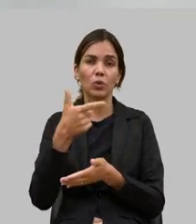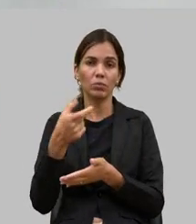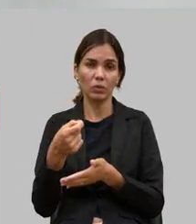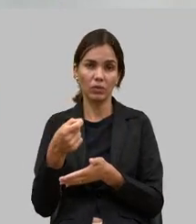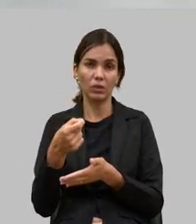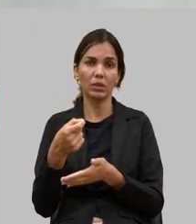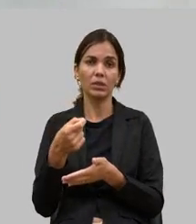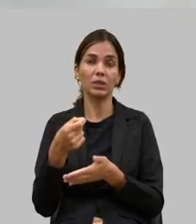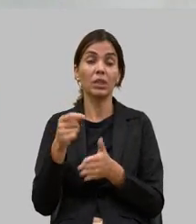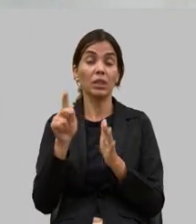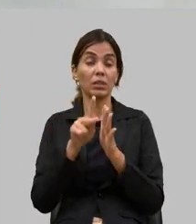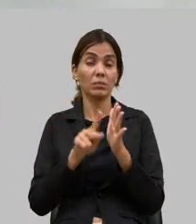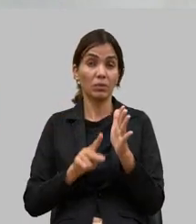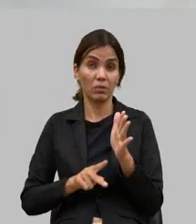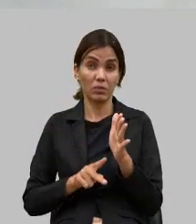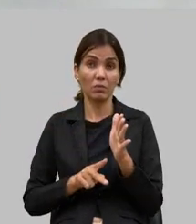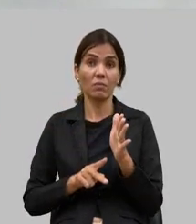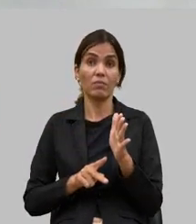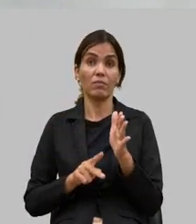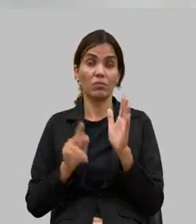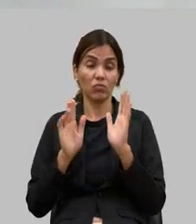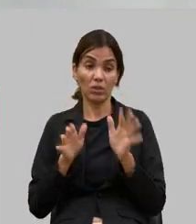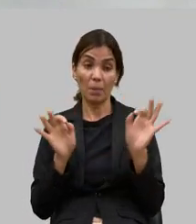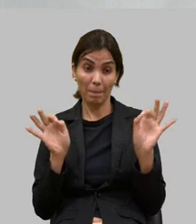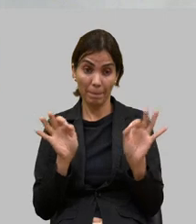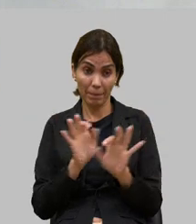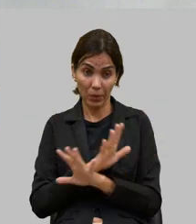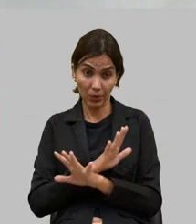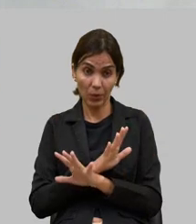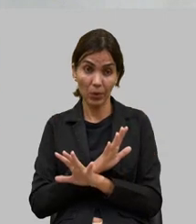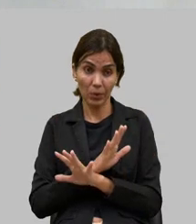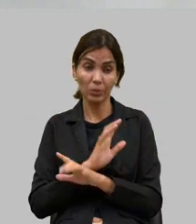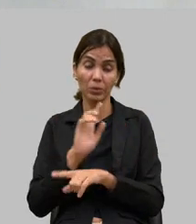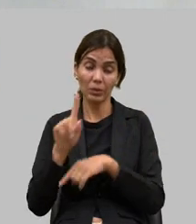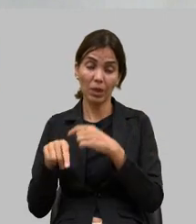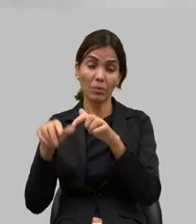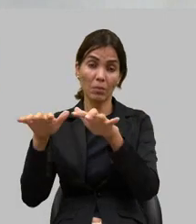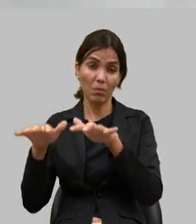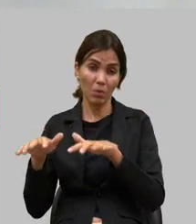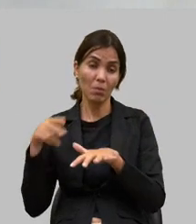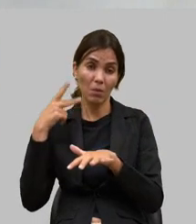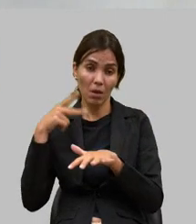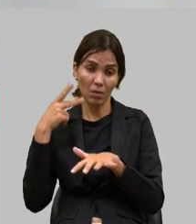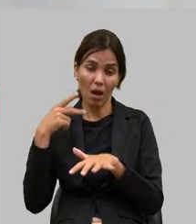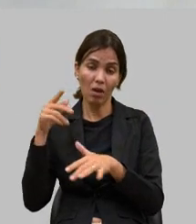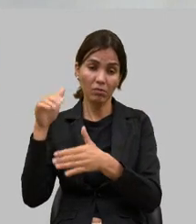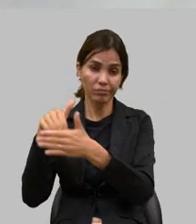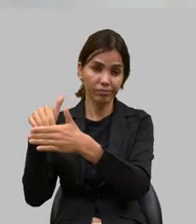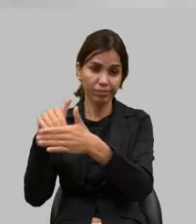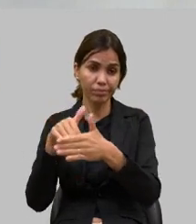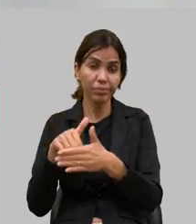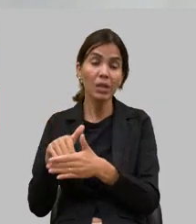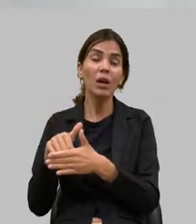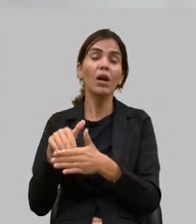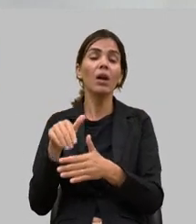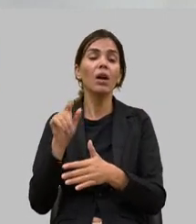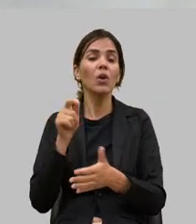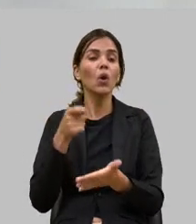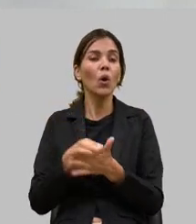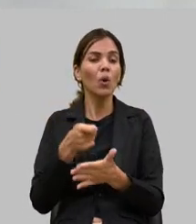esse projeto que já está pronto para apreciação no plenário que ele obriga